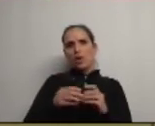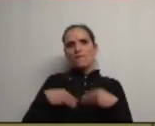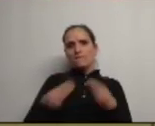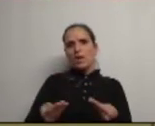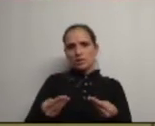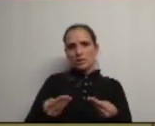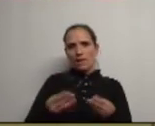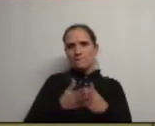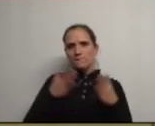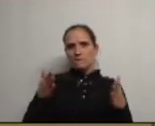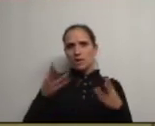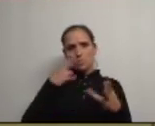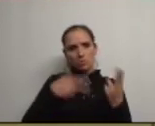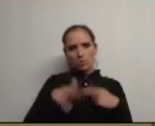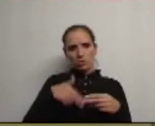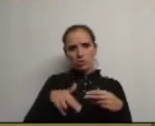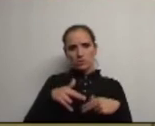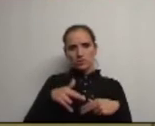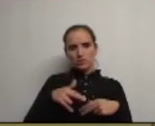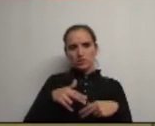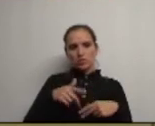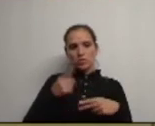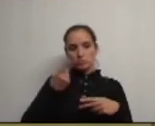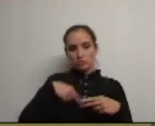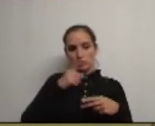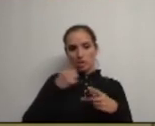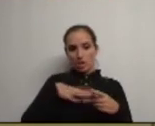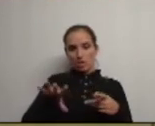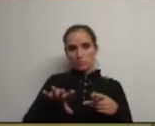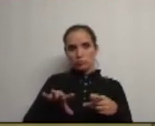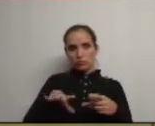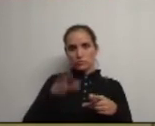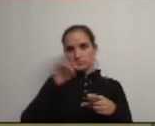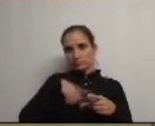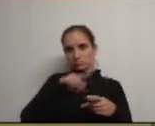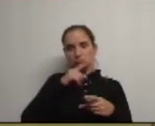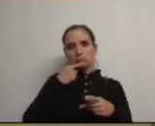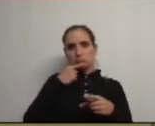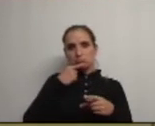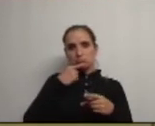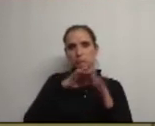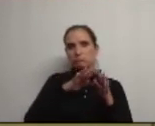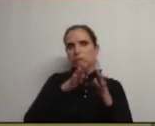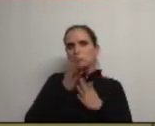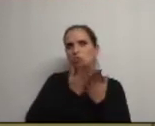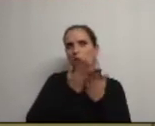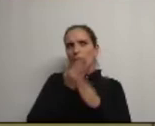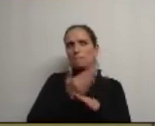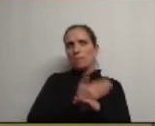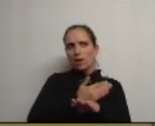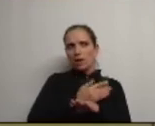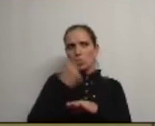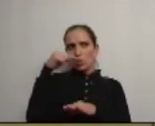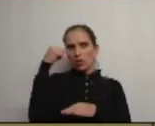maior do que a procura portanto e aquilo que nós queremos nós sempre entendemos a rede concilia de pré-escolar como uma rede